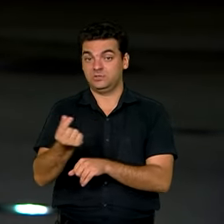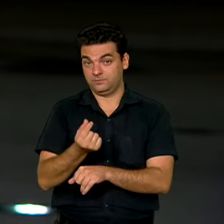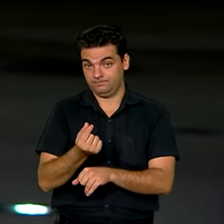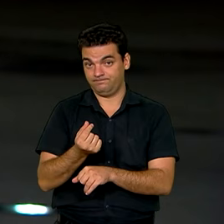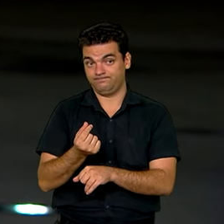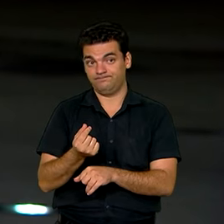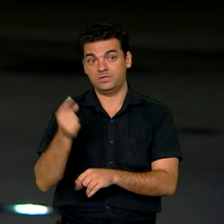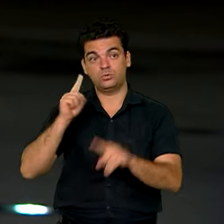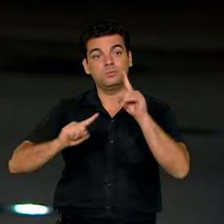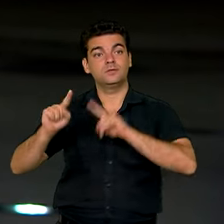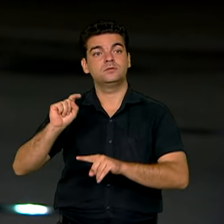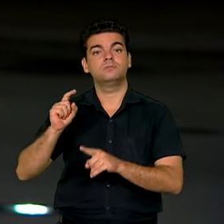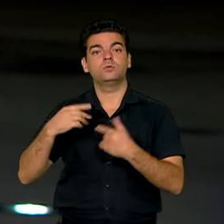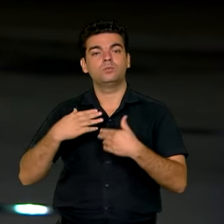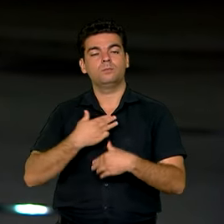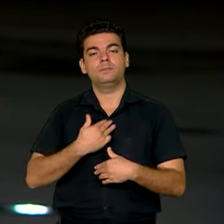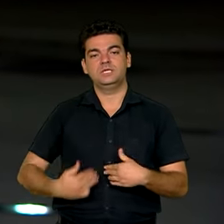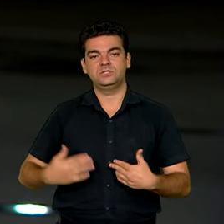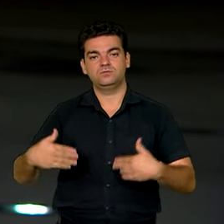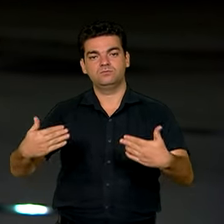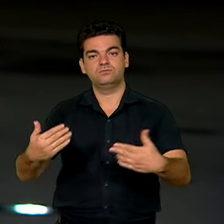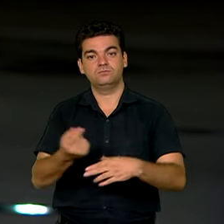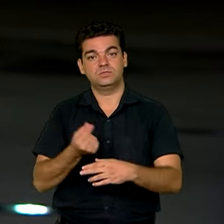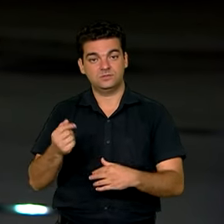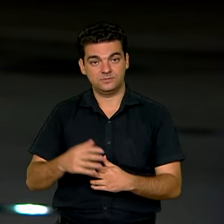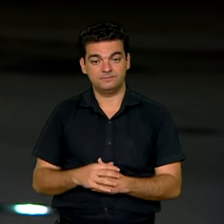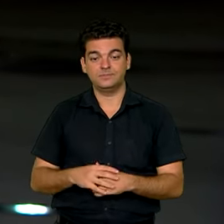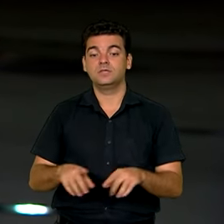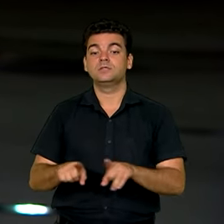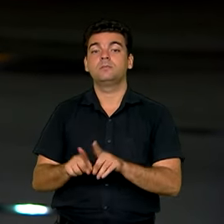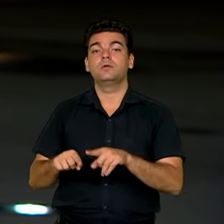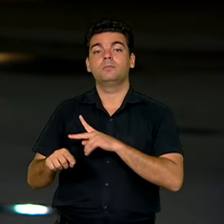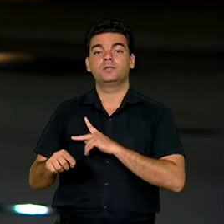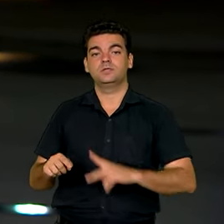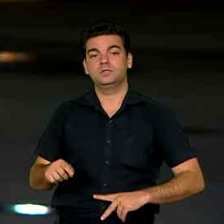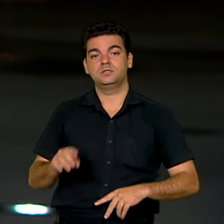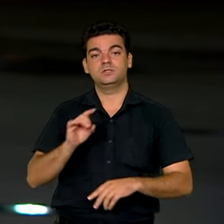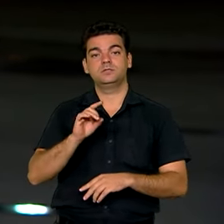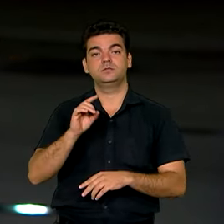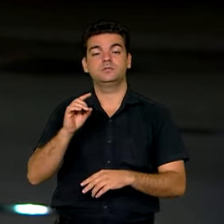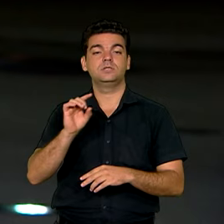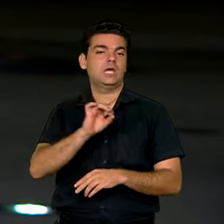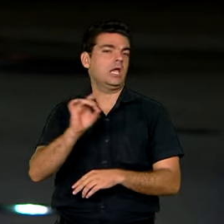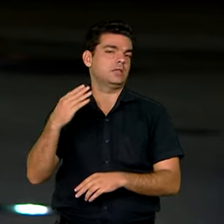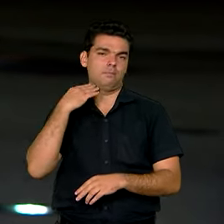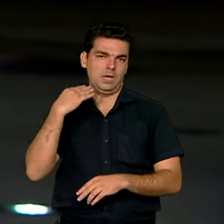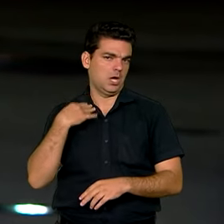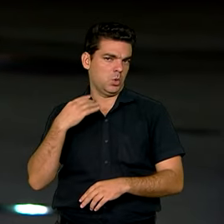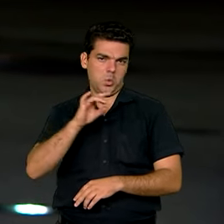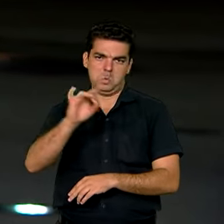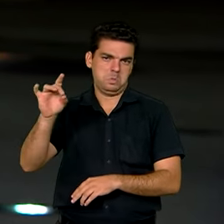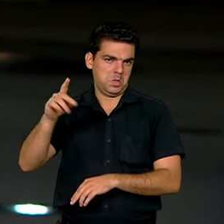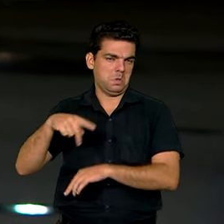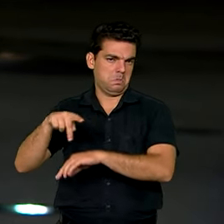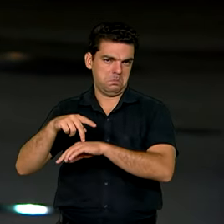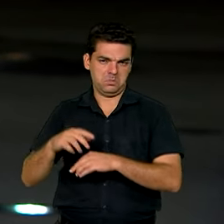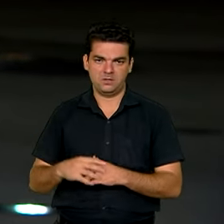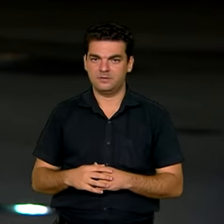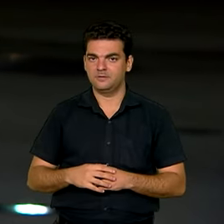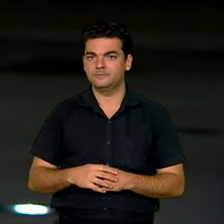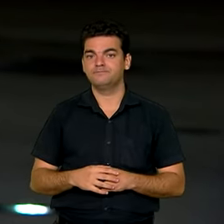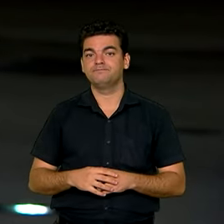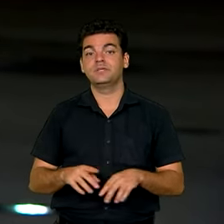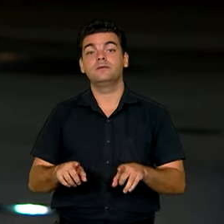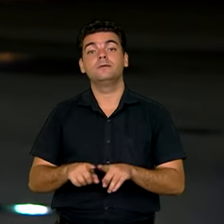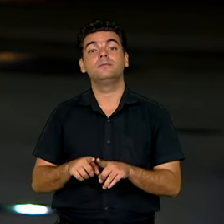que é comandada pelos ministros das Finanças e presidentes dos bancos centrais dos países membros. E, também,